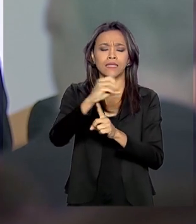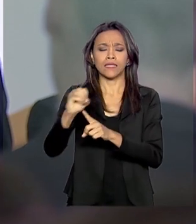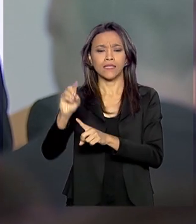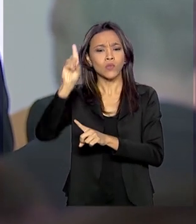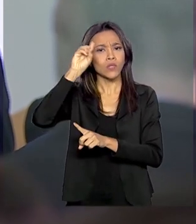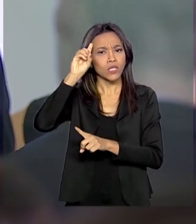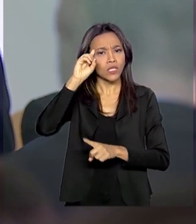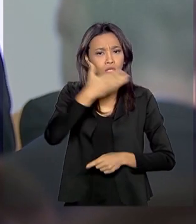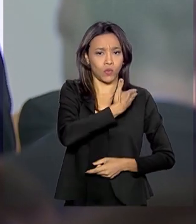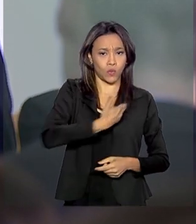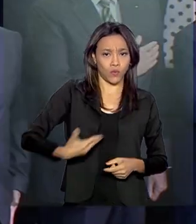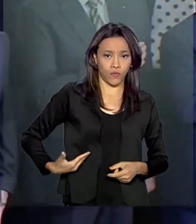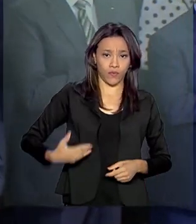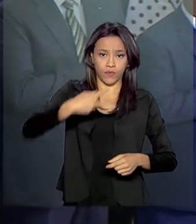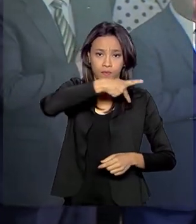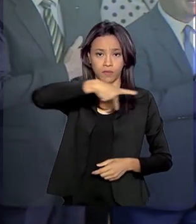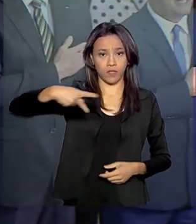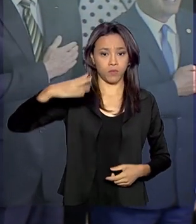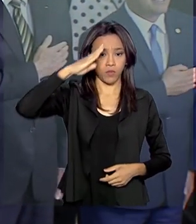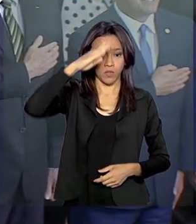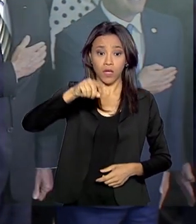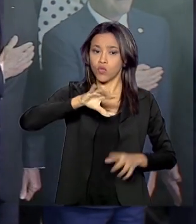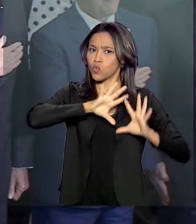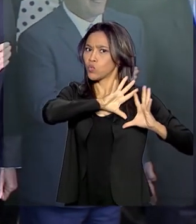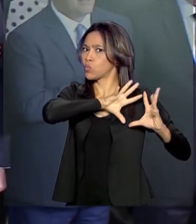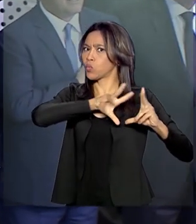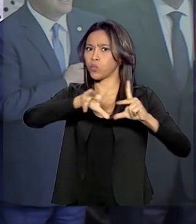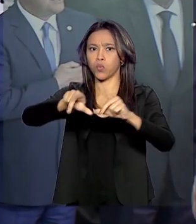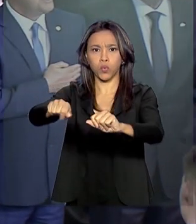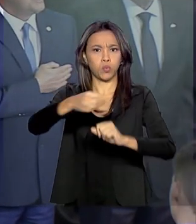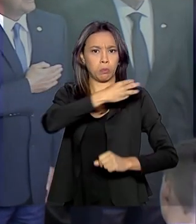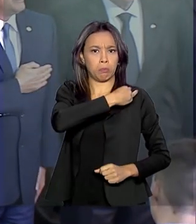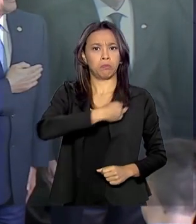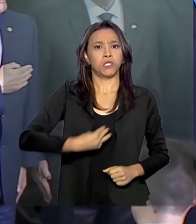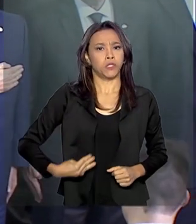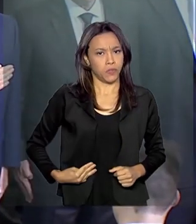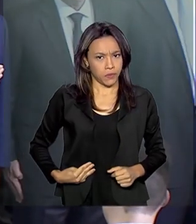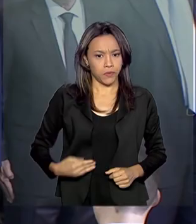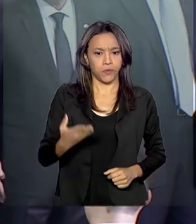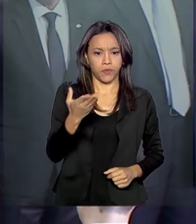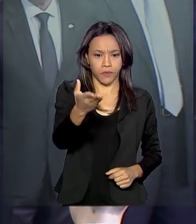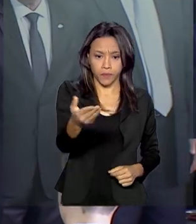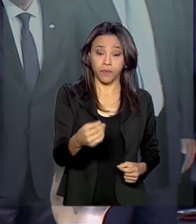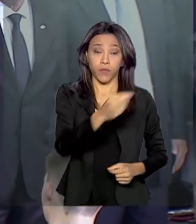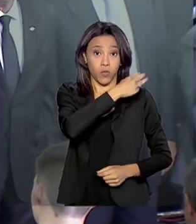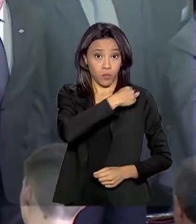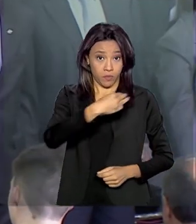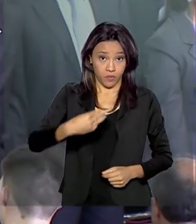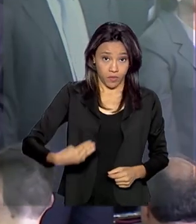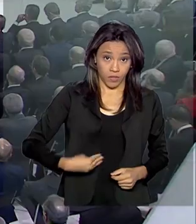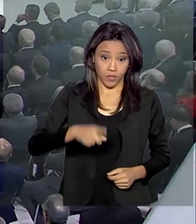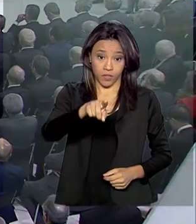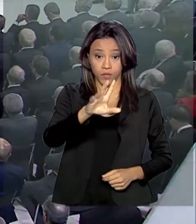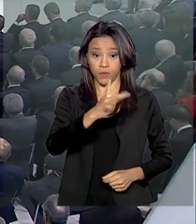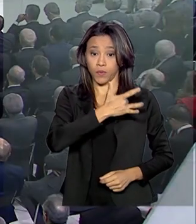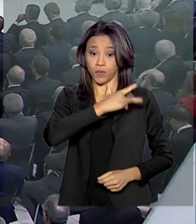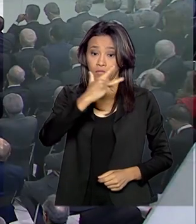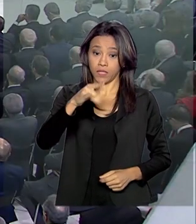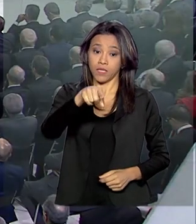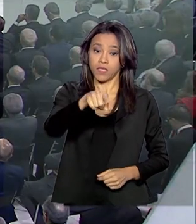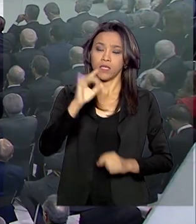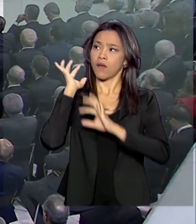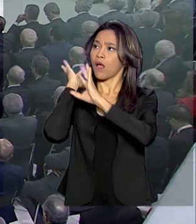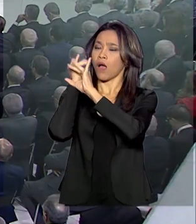do presidente Jair Bolsonaro teve a presença de todos os ministros. Entre eles o ministro-chefe da Casa Civil, que fez um